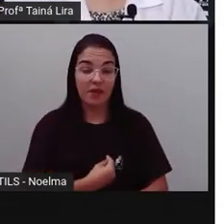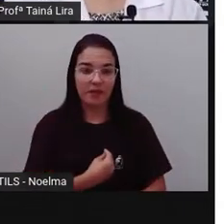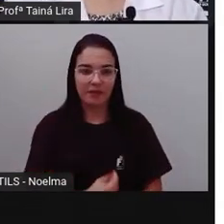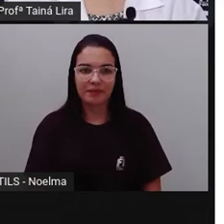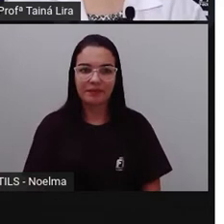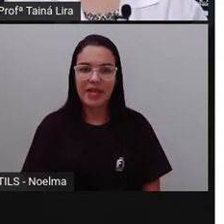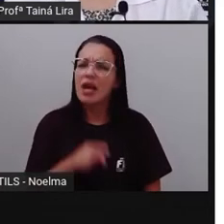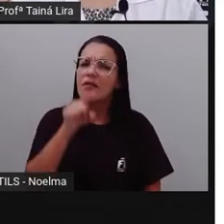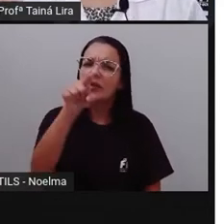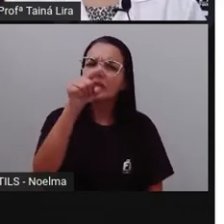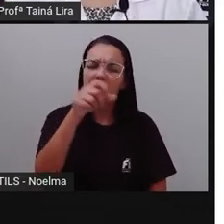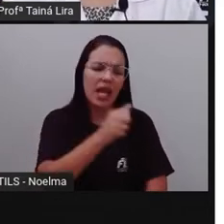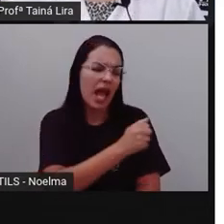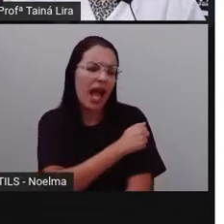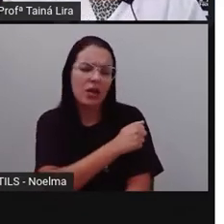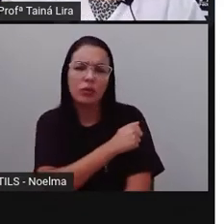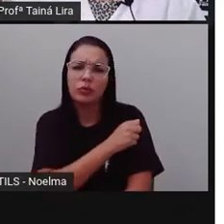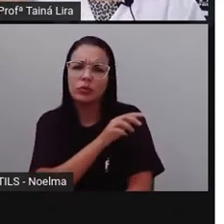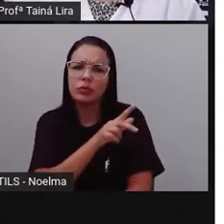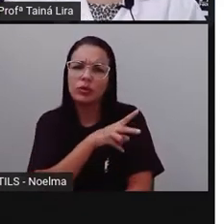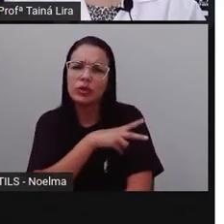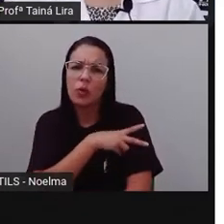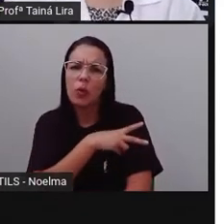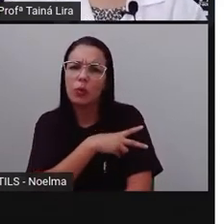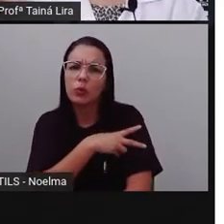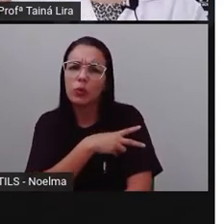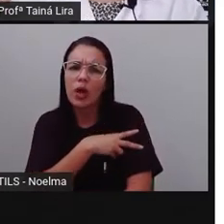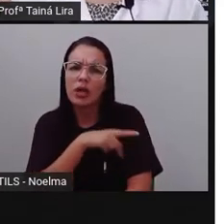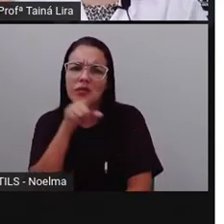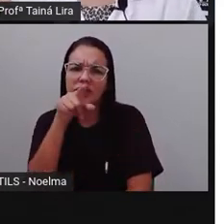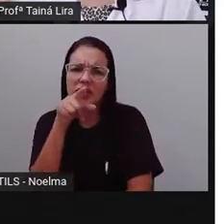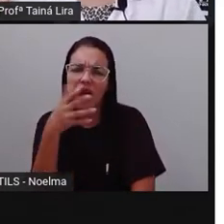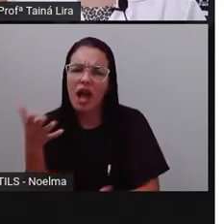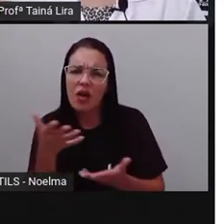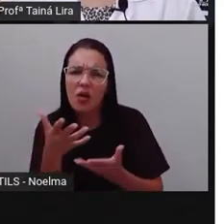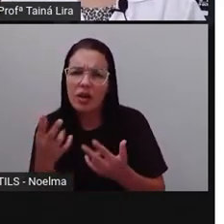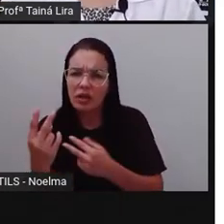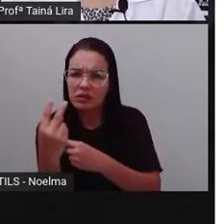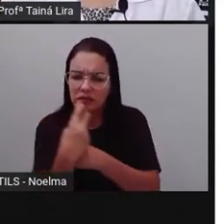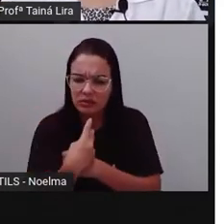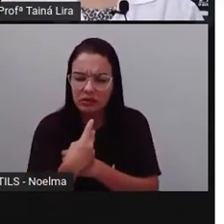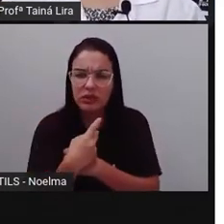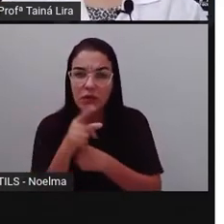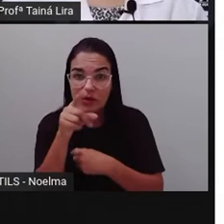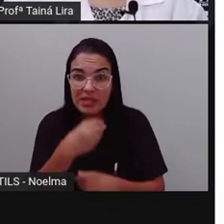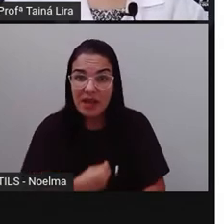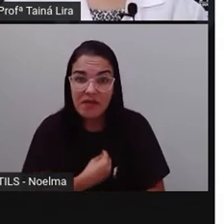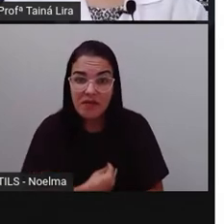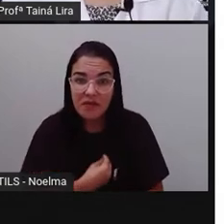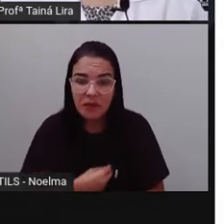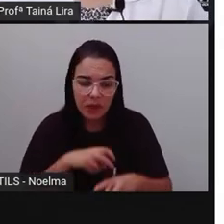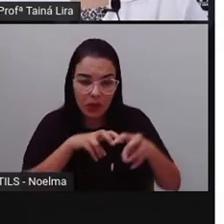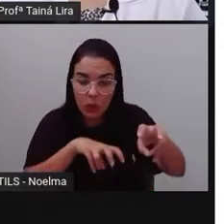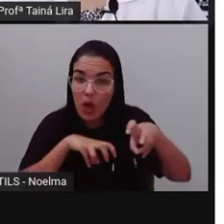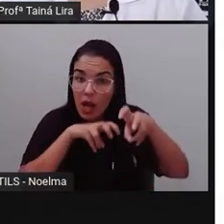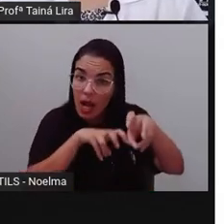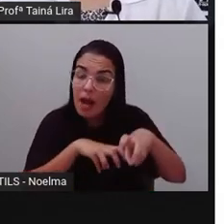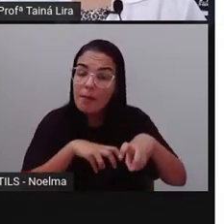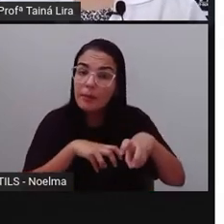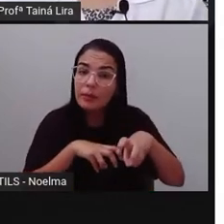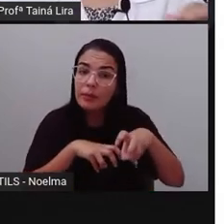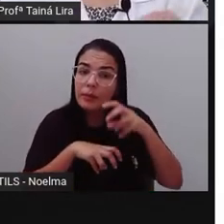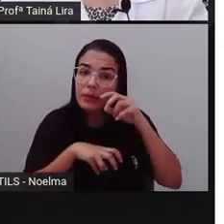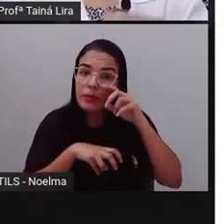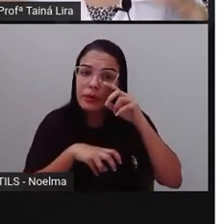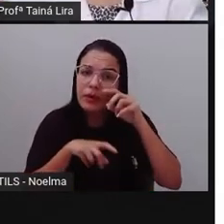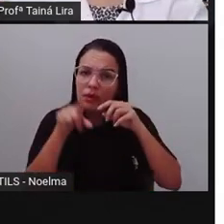da rede municipal de Feira de Santana, que está me assistindo agora, você é uma criança que vive no campo, nós temos